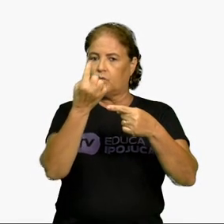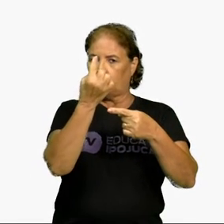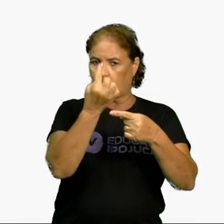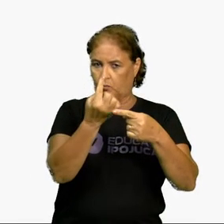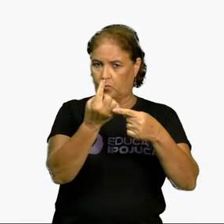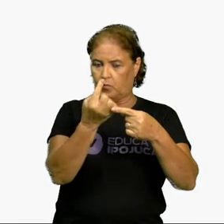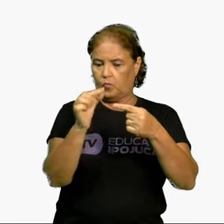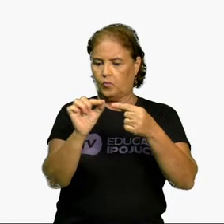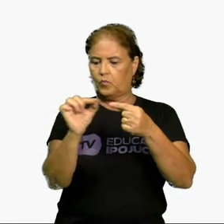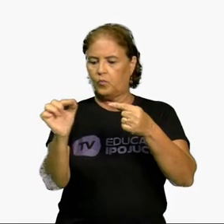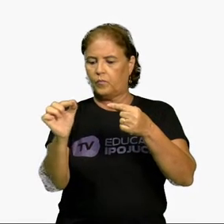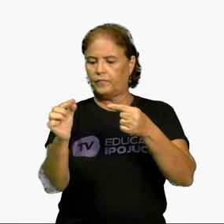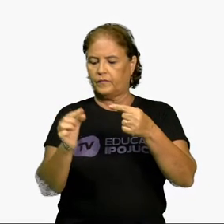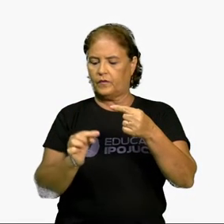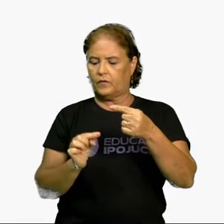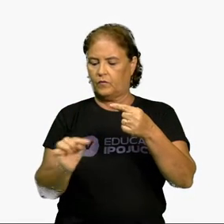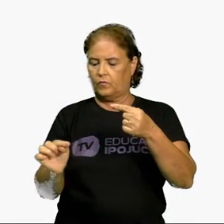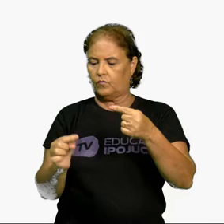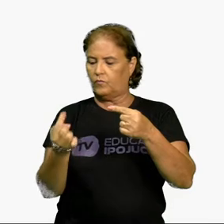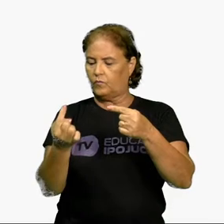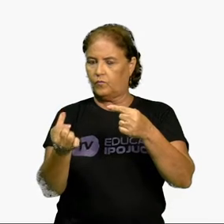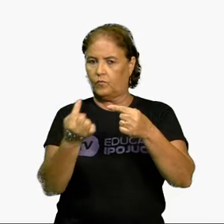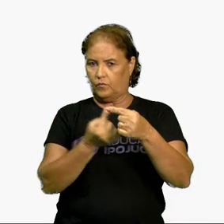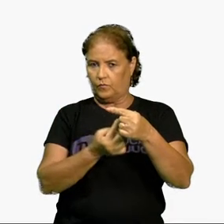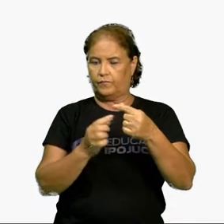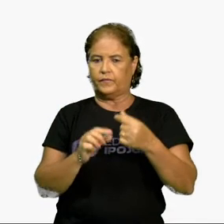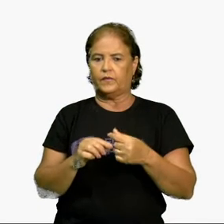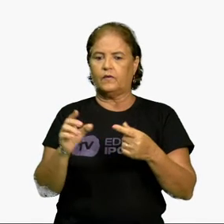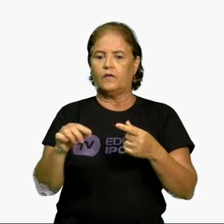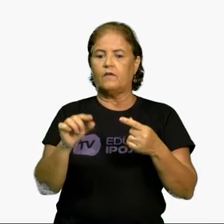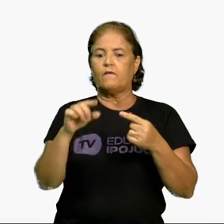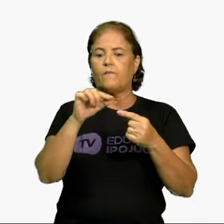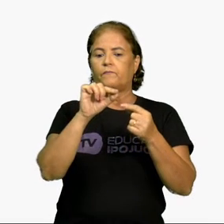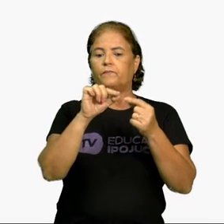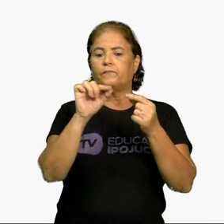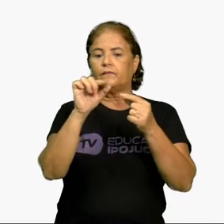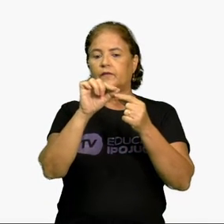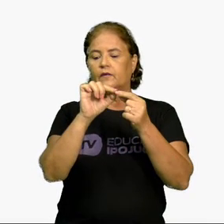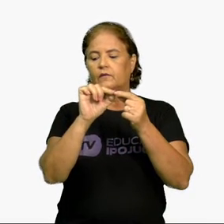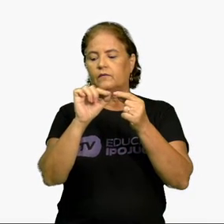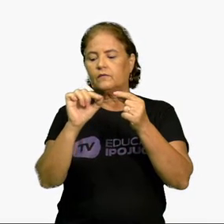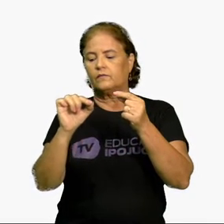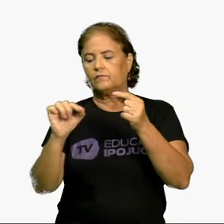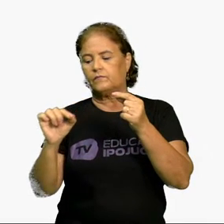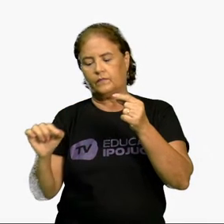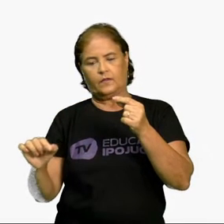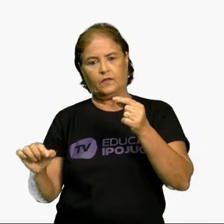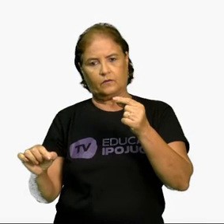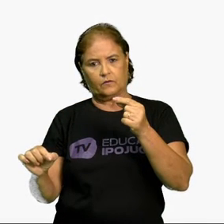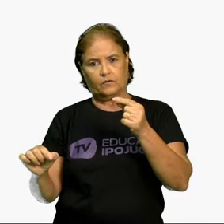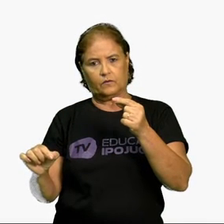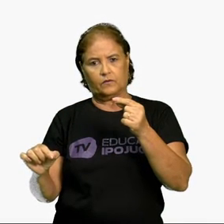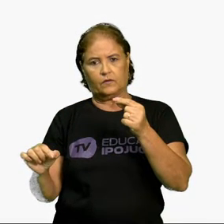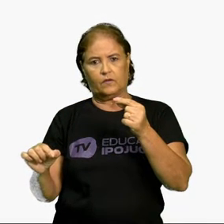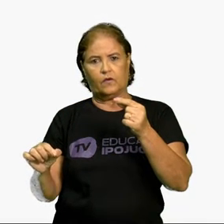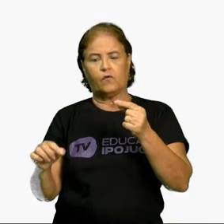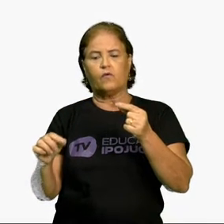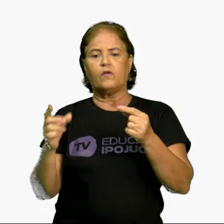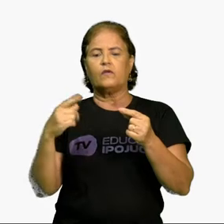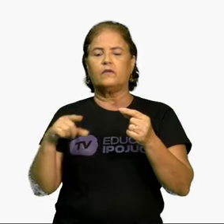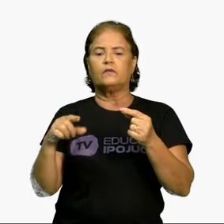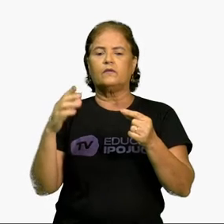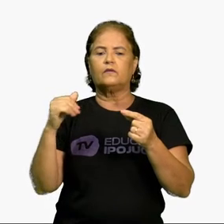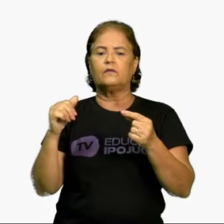1. Traçar a diagonal e agora pegar o compasso. Ali na distância que é da